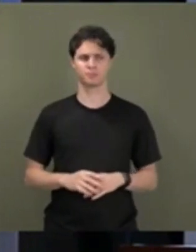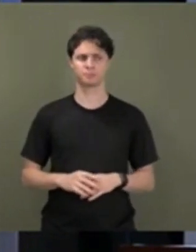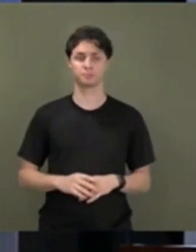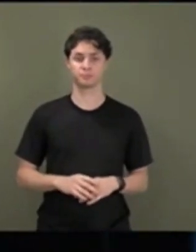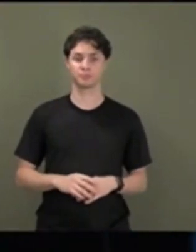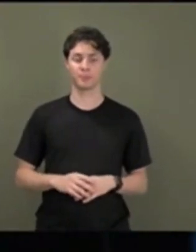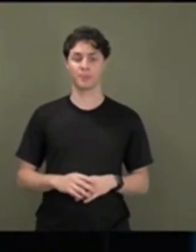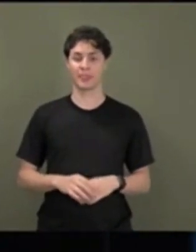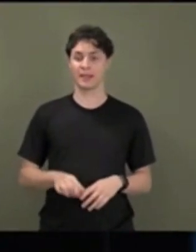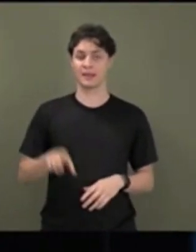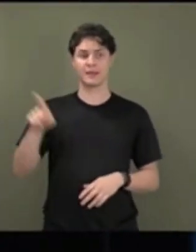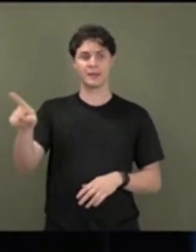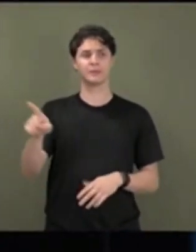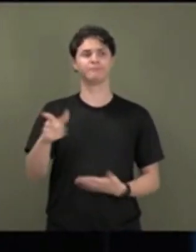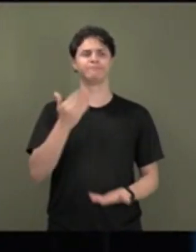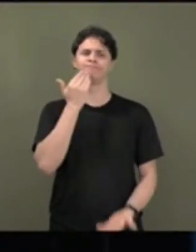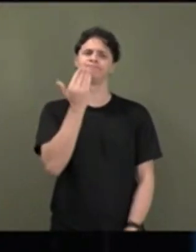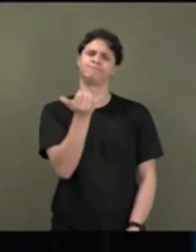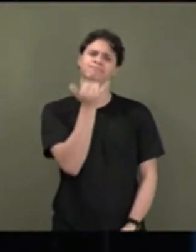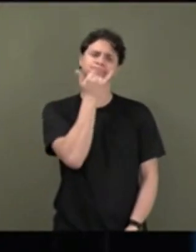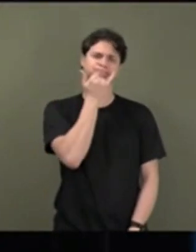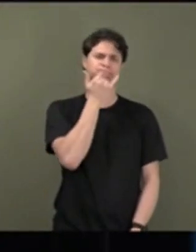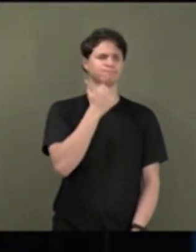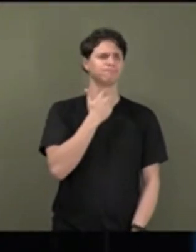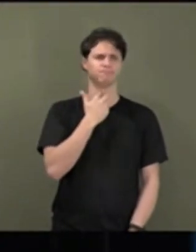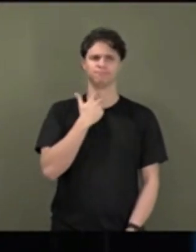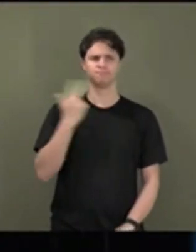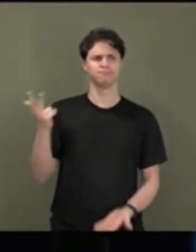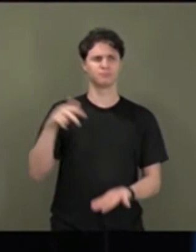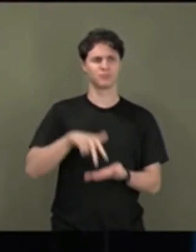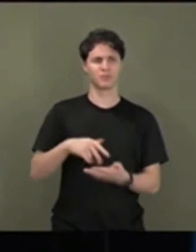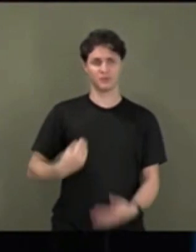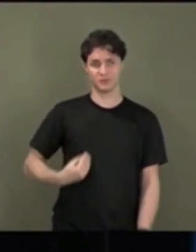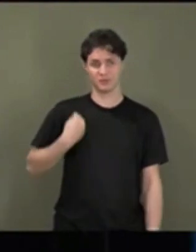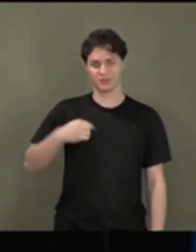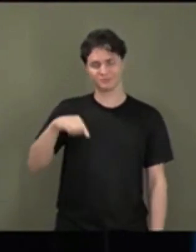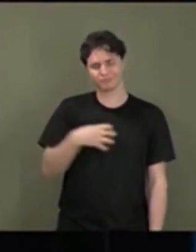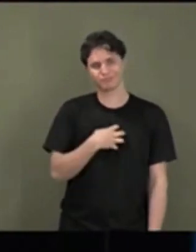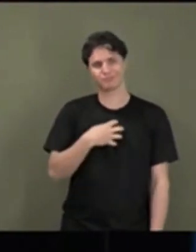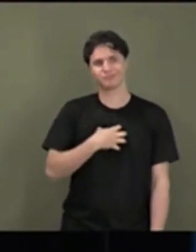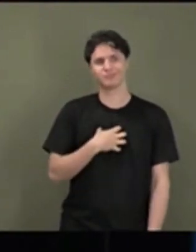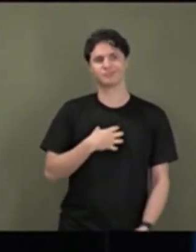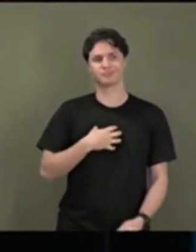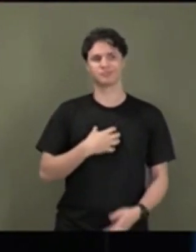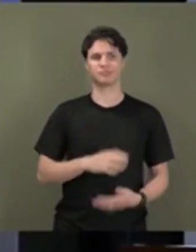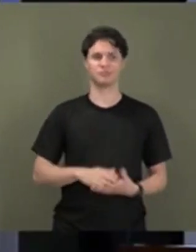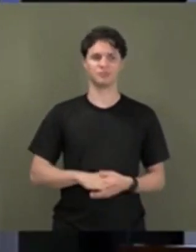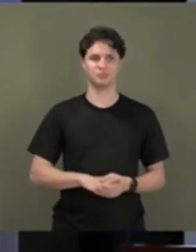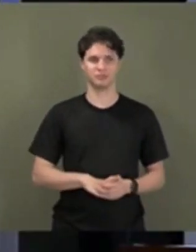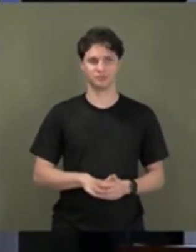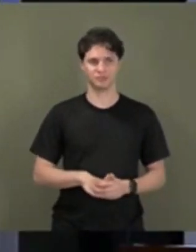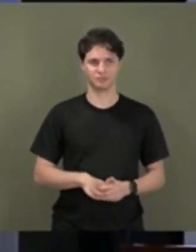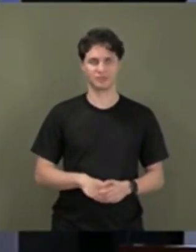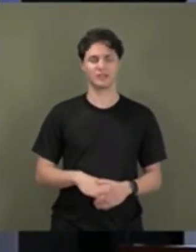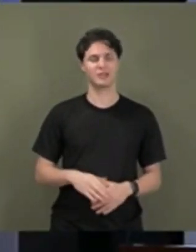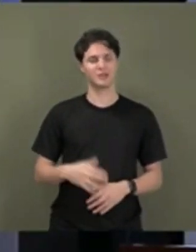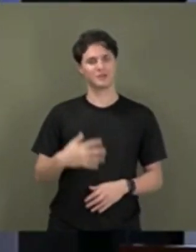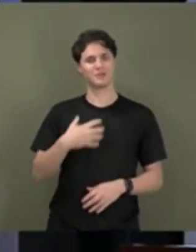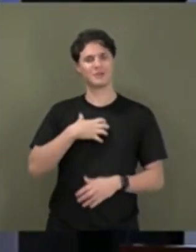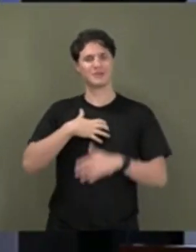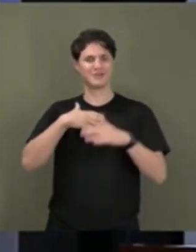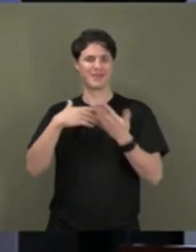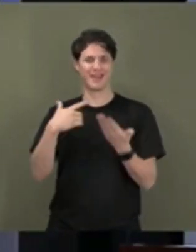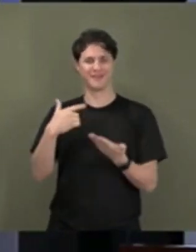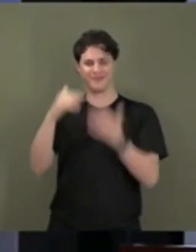Ele pediu desculpa, senadora, e ficou sentido. E eu fiquei muito orgulhoso dele me